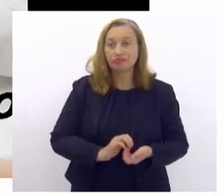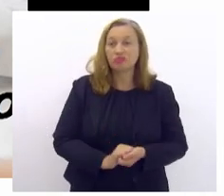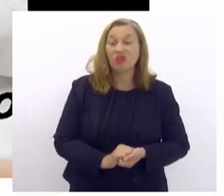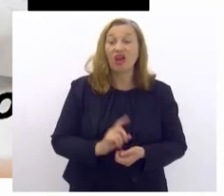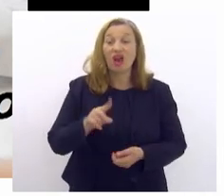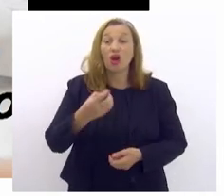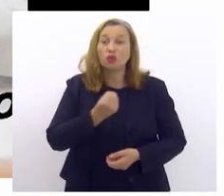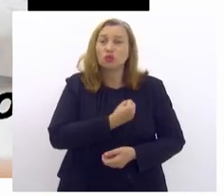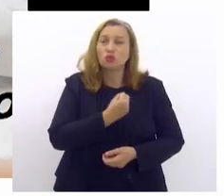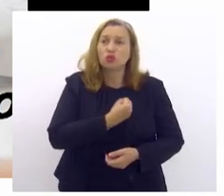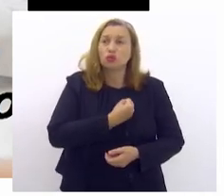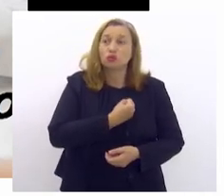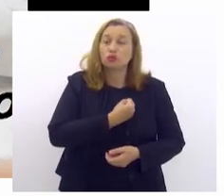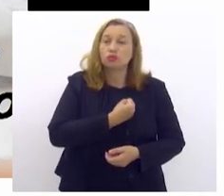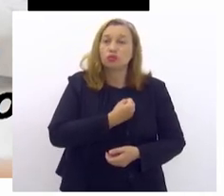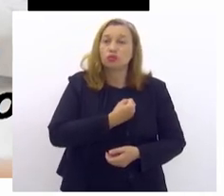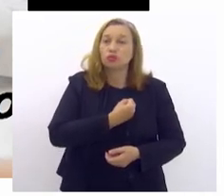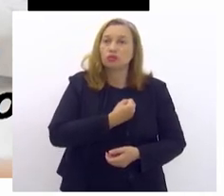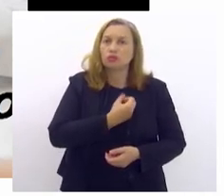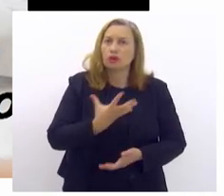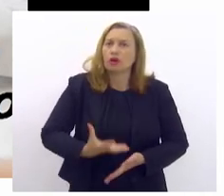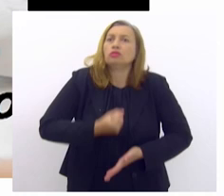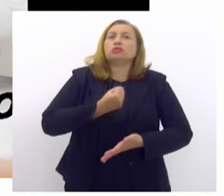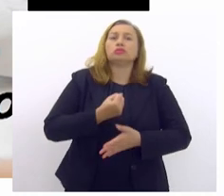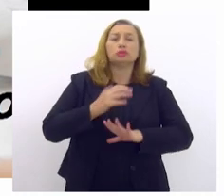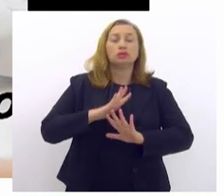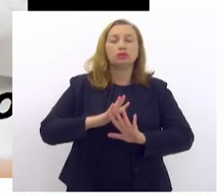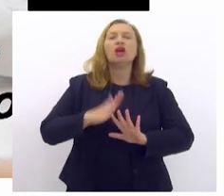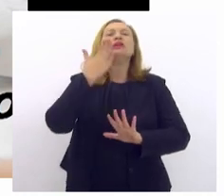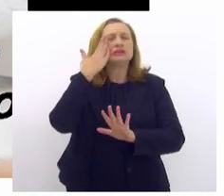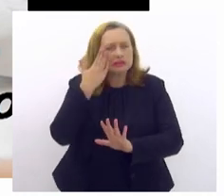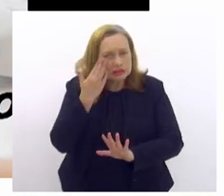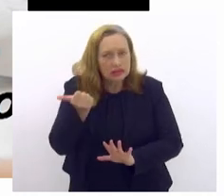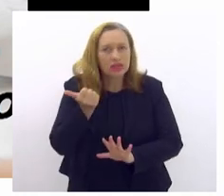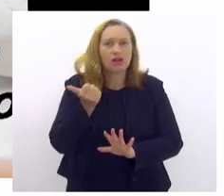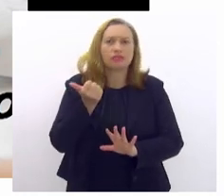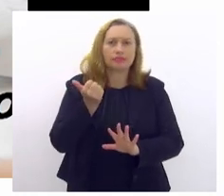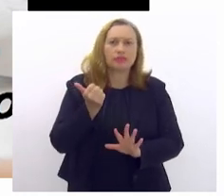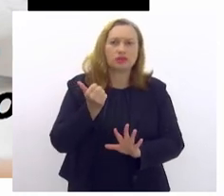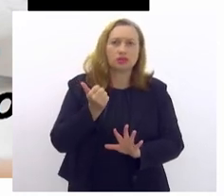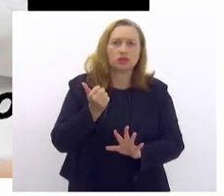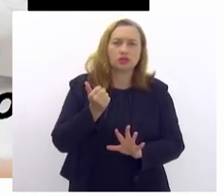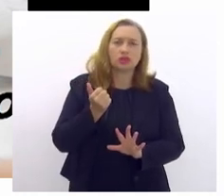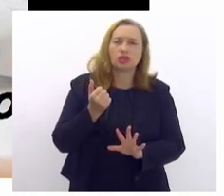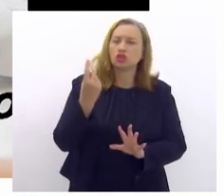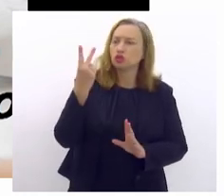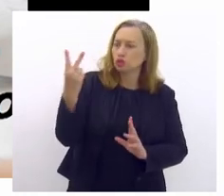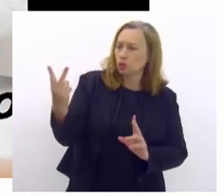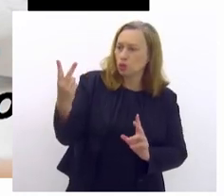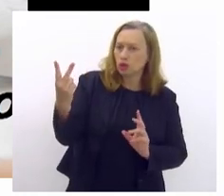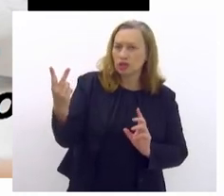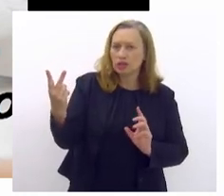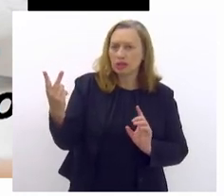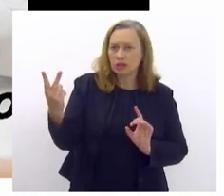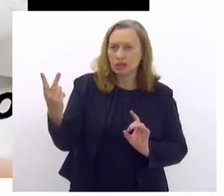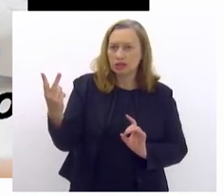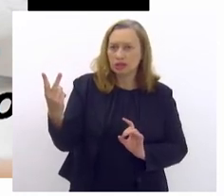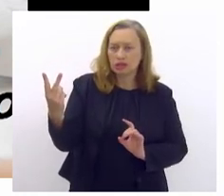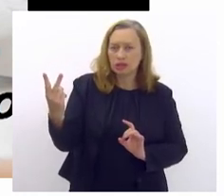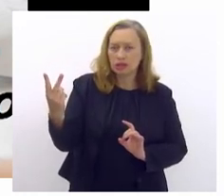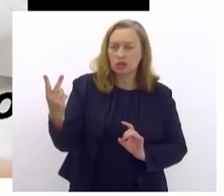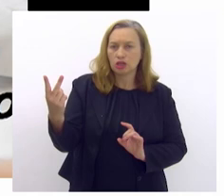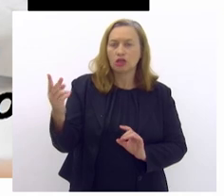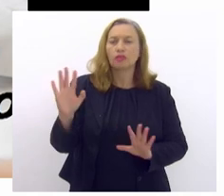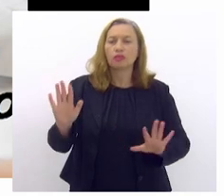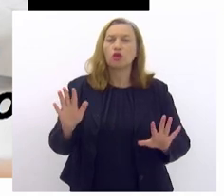um número que é alarmante. E a gente sabe que duas em cada... Uma